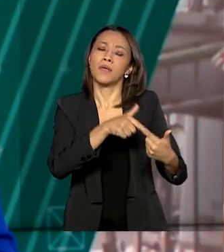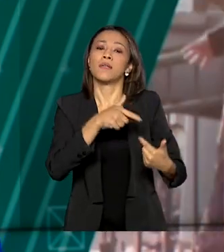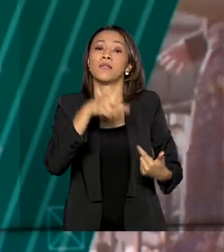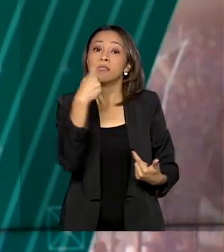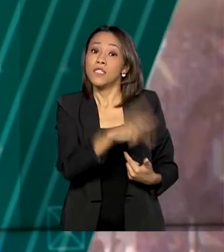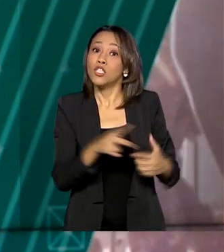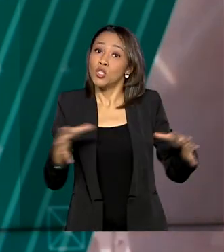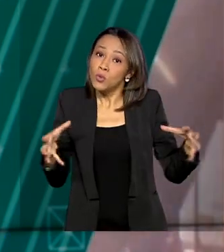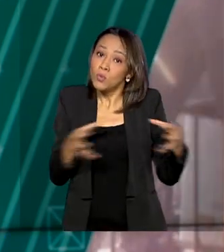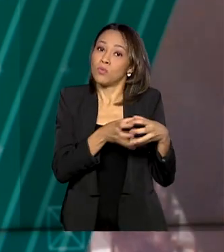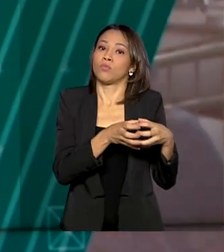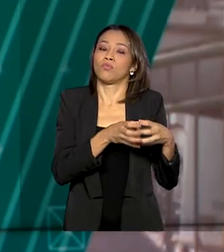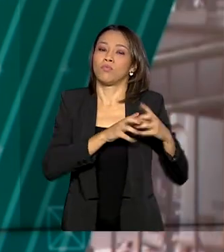órgãos estaduais de segurança pública.